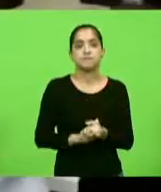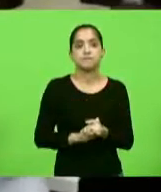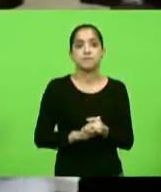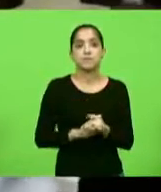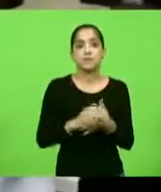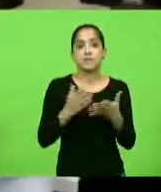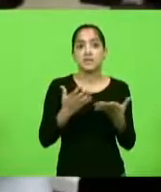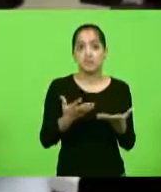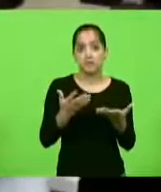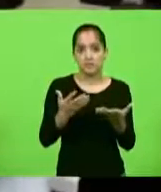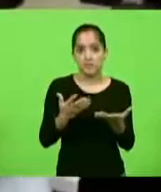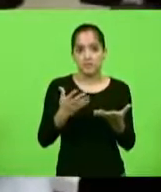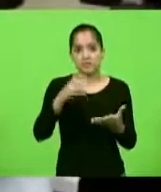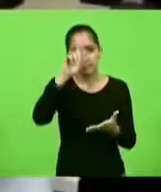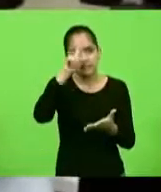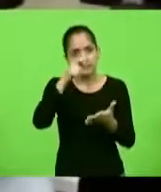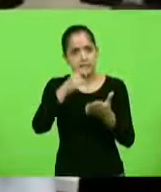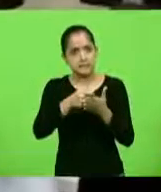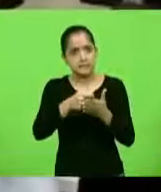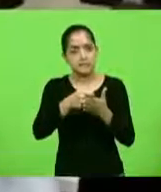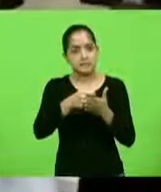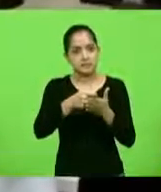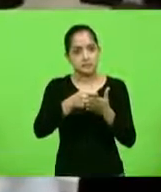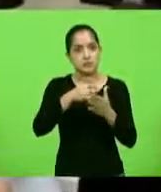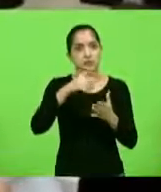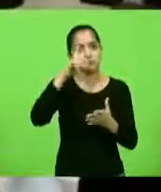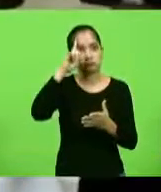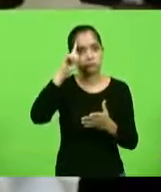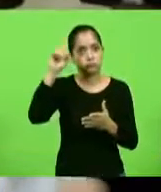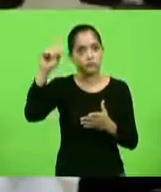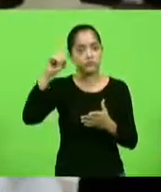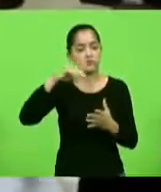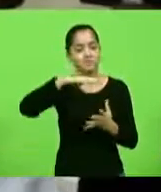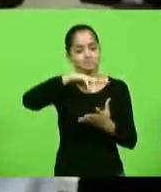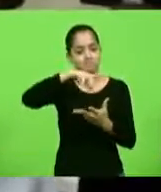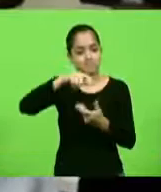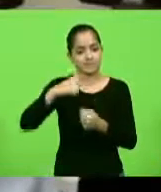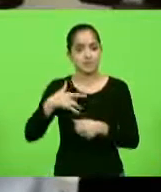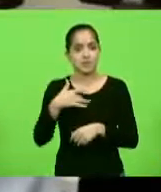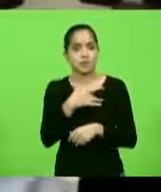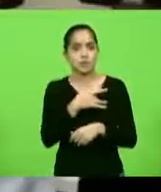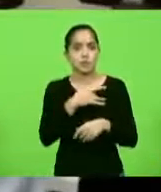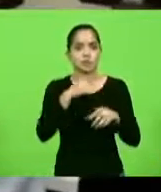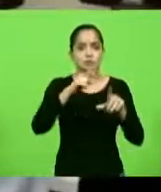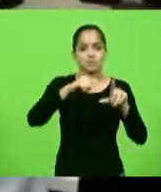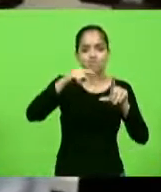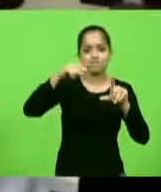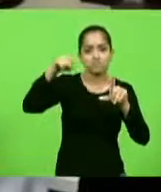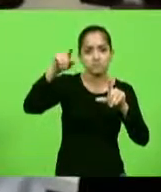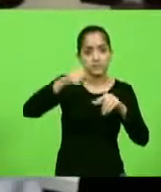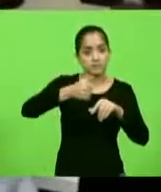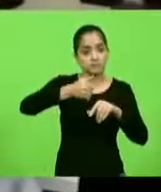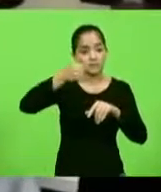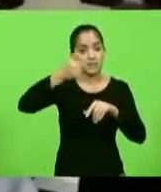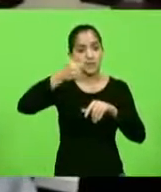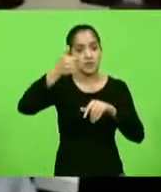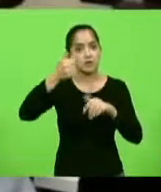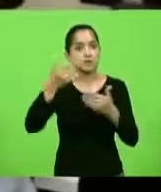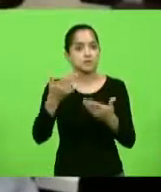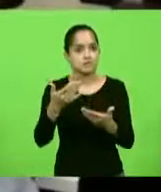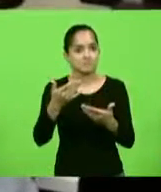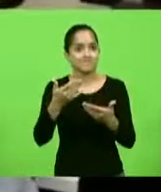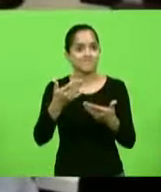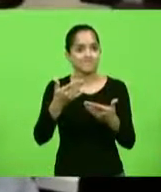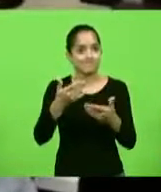nós termos, desse Dia Mundial da Saúde, estar comemorando índices melhores, nós estamos realmente numa